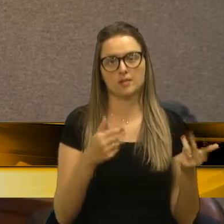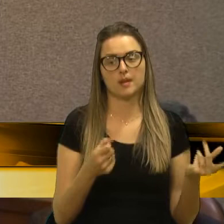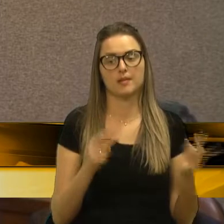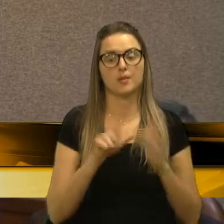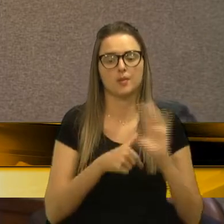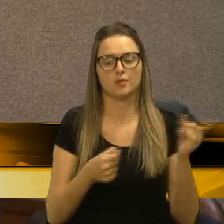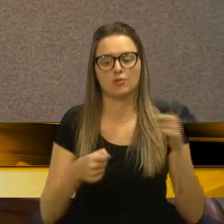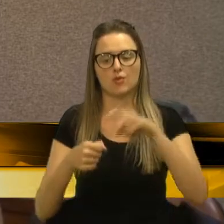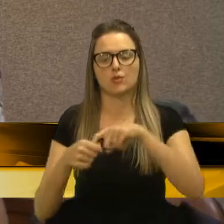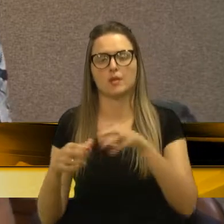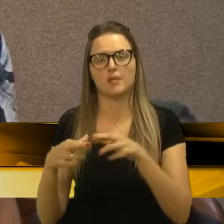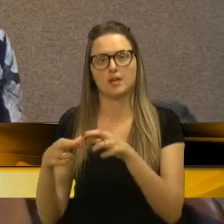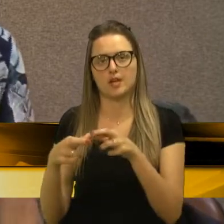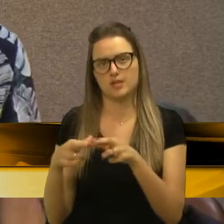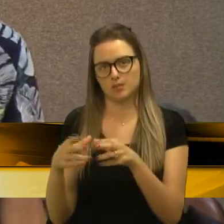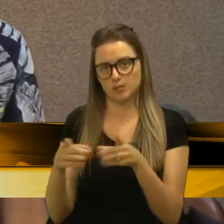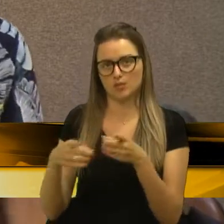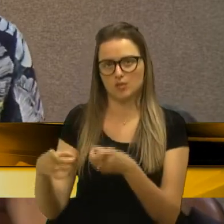Piaí.